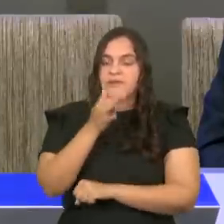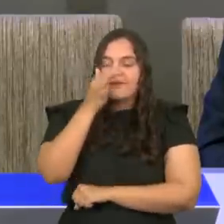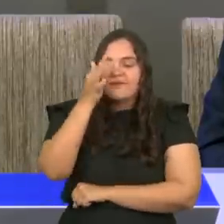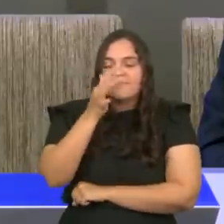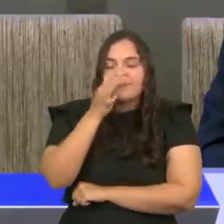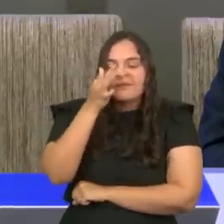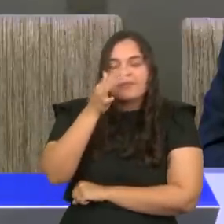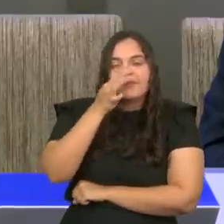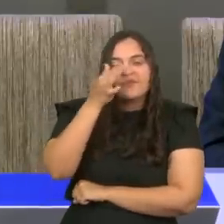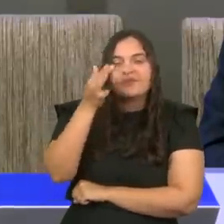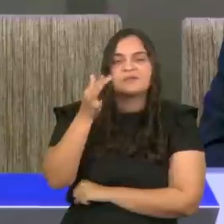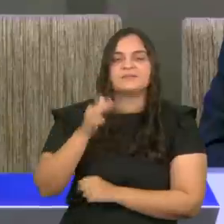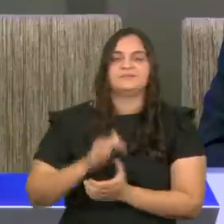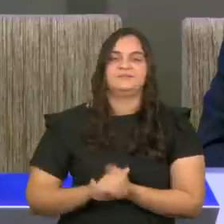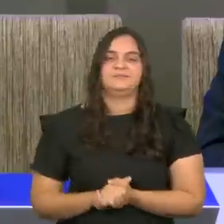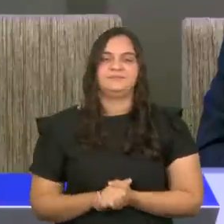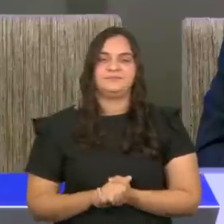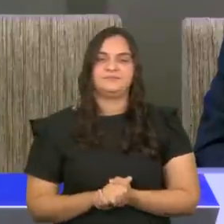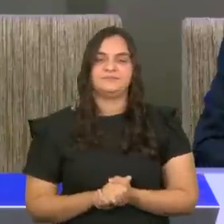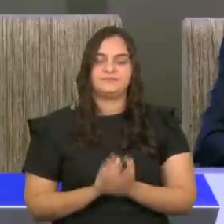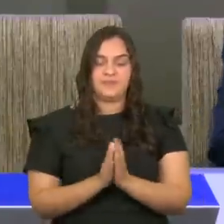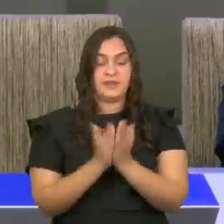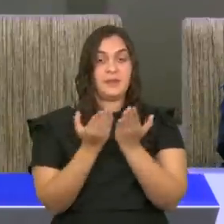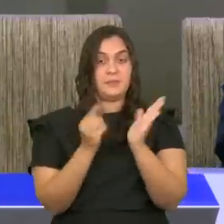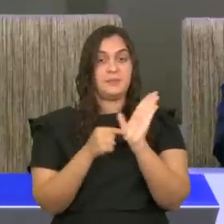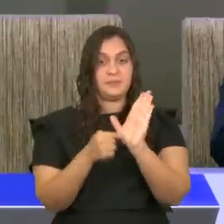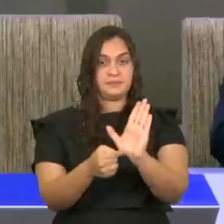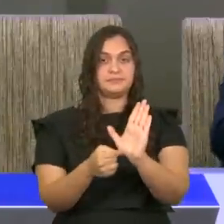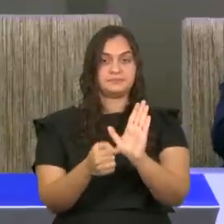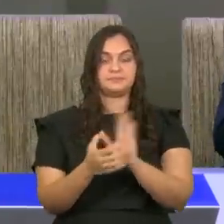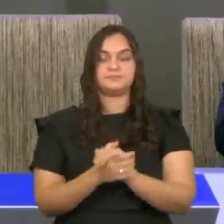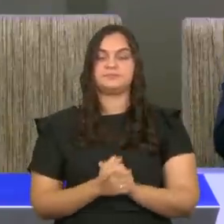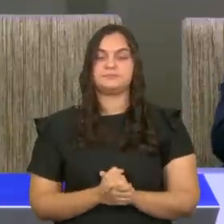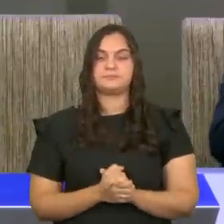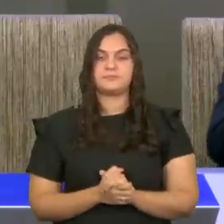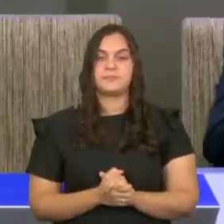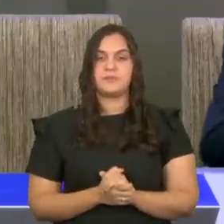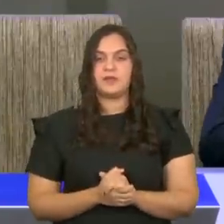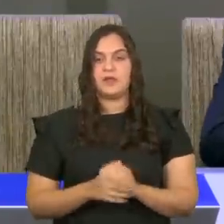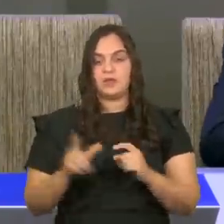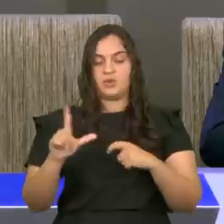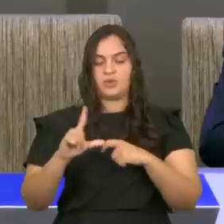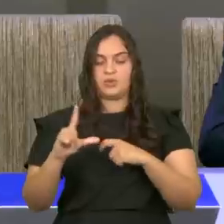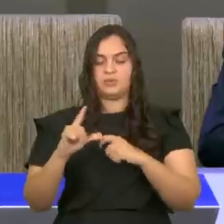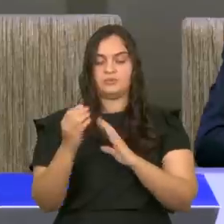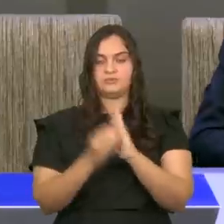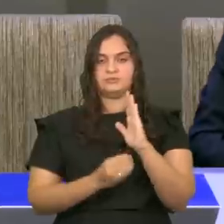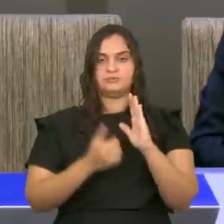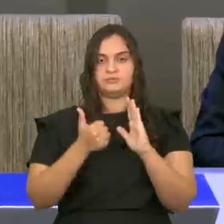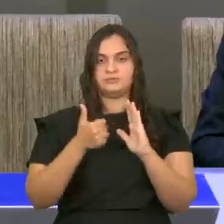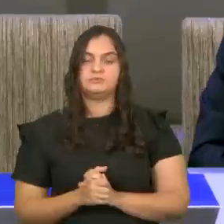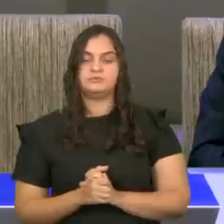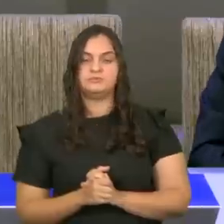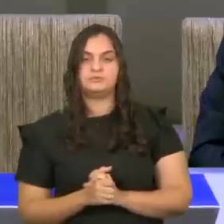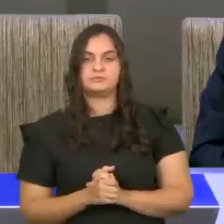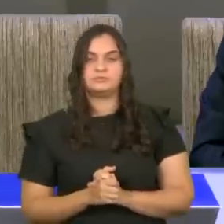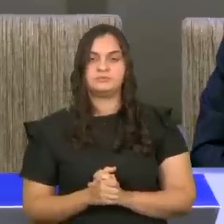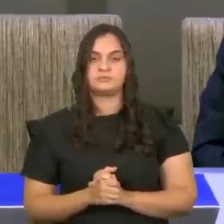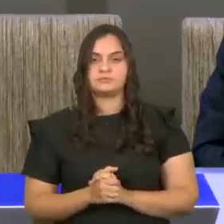campos, abra sua Bíblia aí por favor, Lucas capítulo 12, versículos 27 e 28,